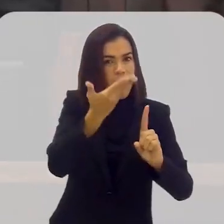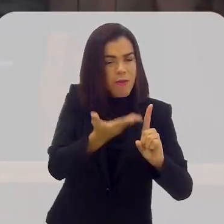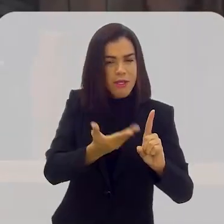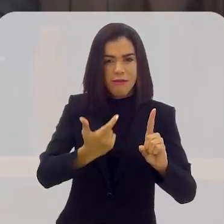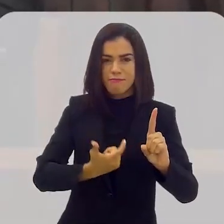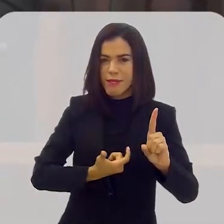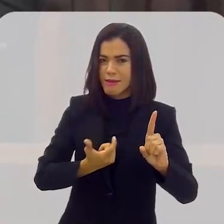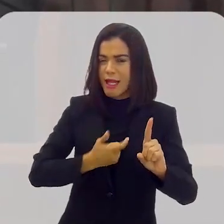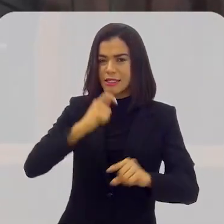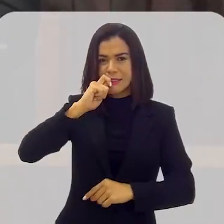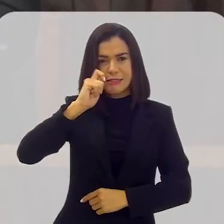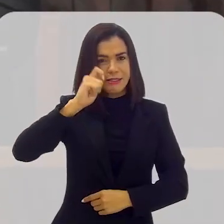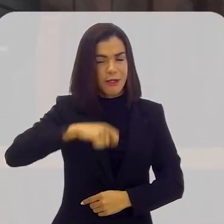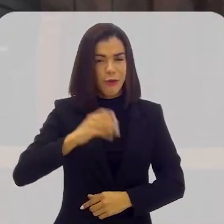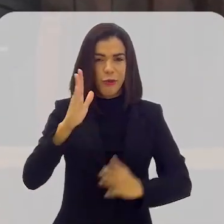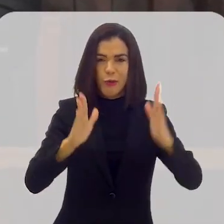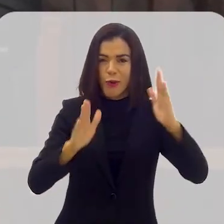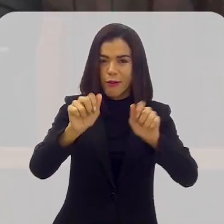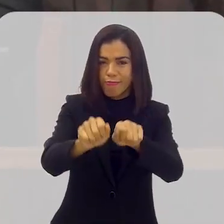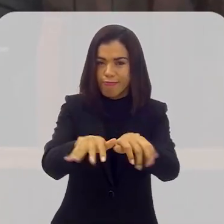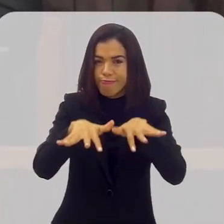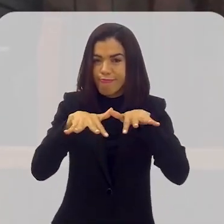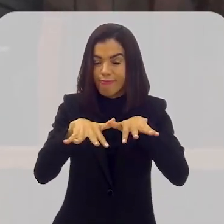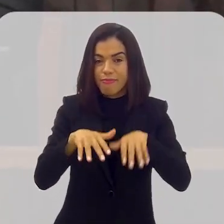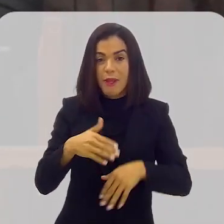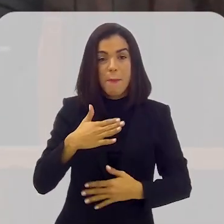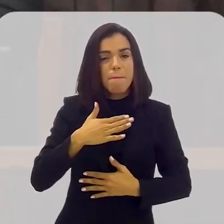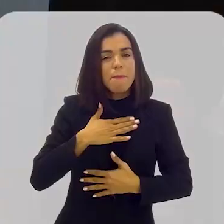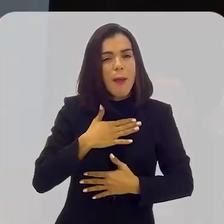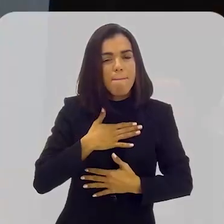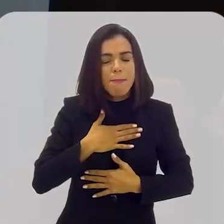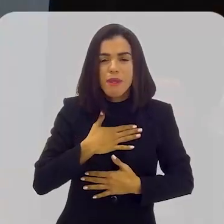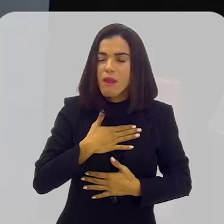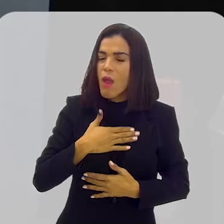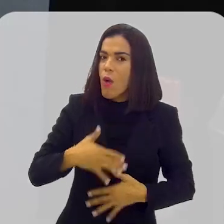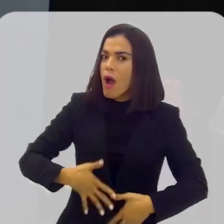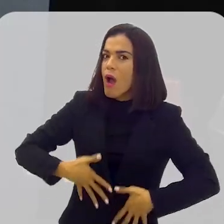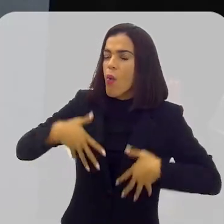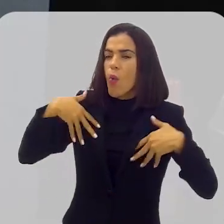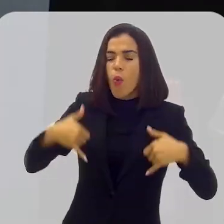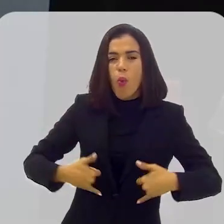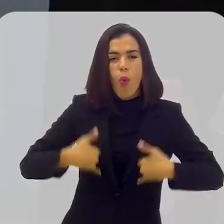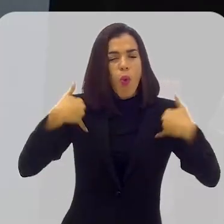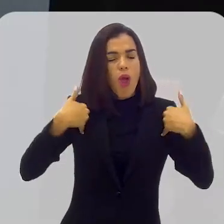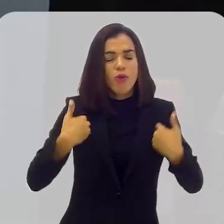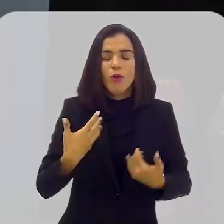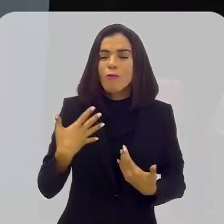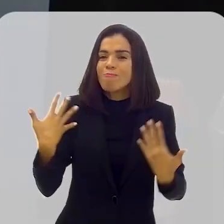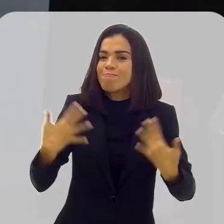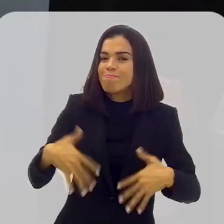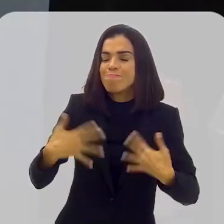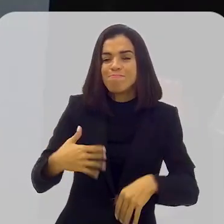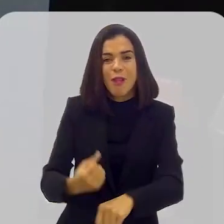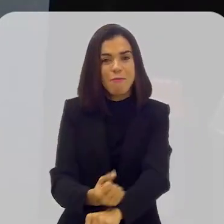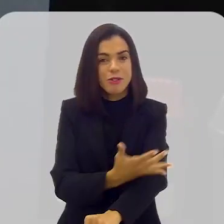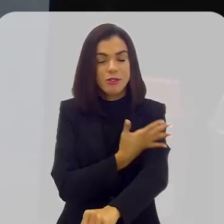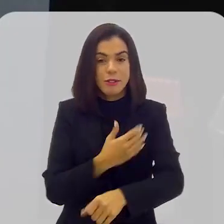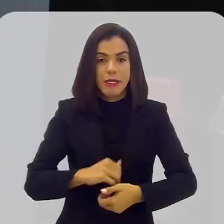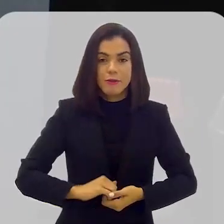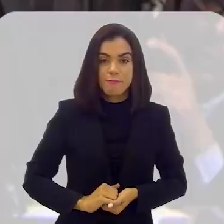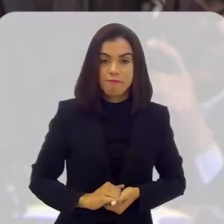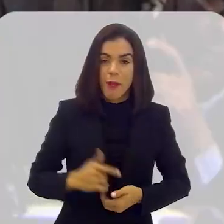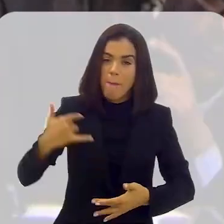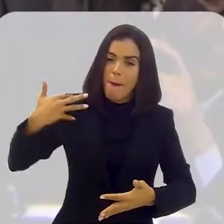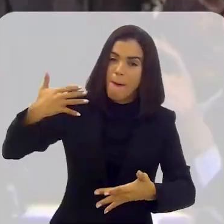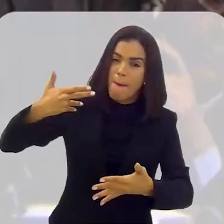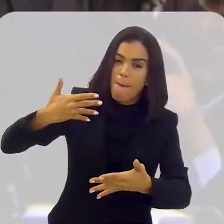homenageado com a Medalha Tiradentes durante solenidade na Alerje. Para mim é uma honra, é um privilégio, eu estou muito orgulhoso e muito